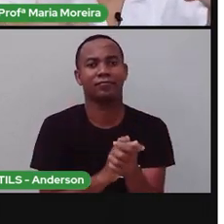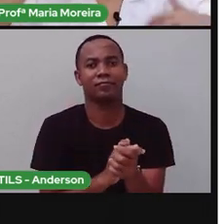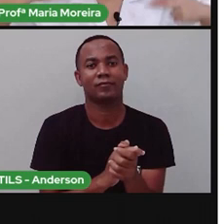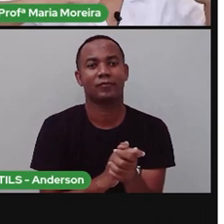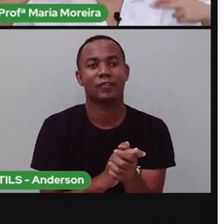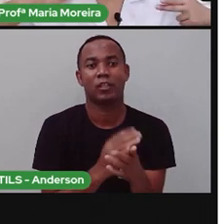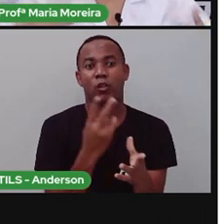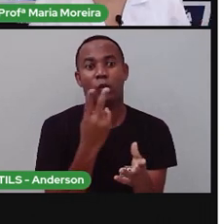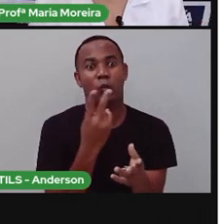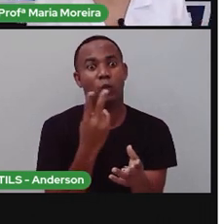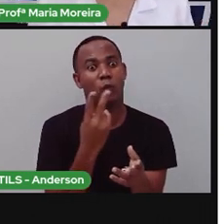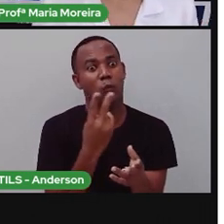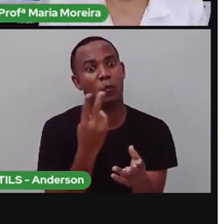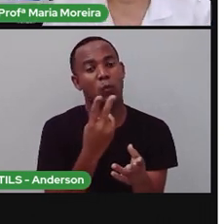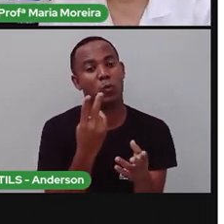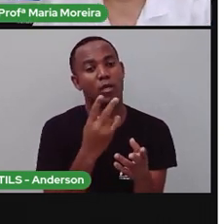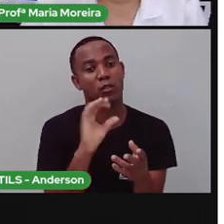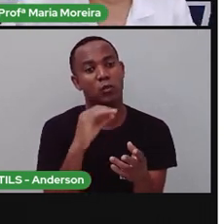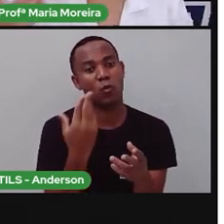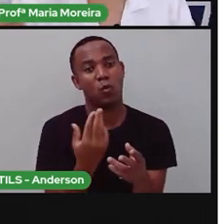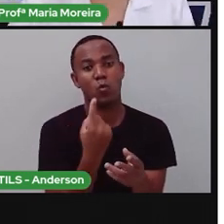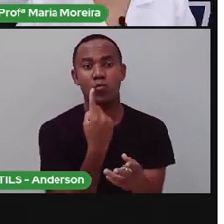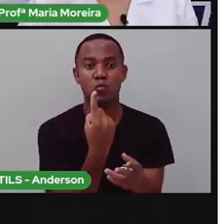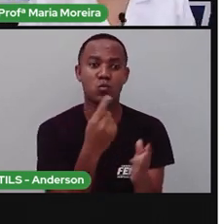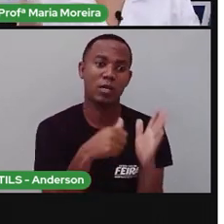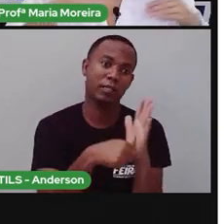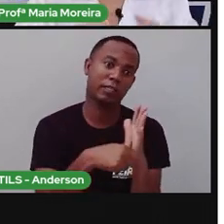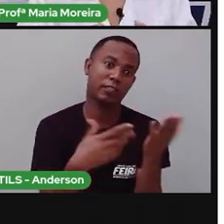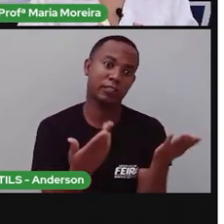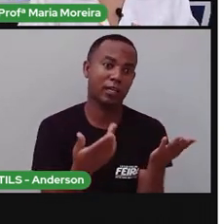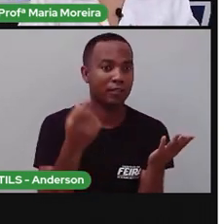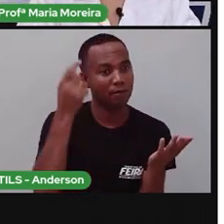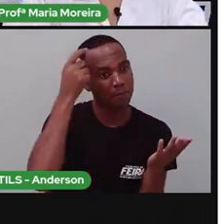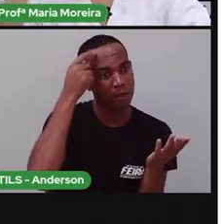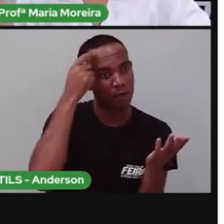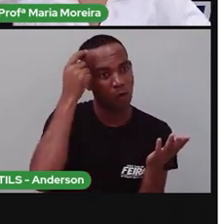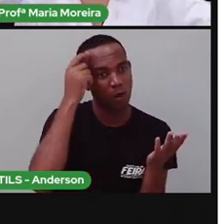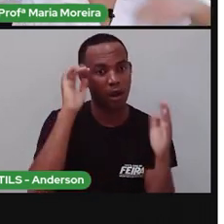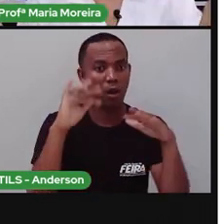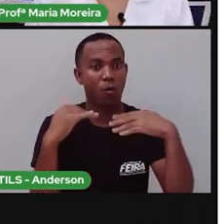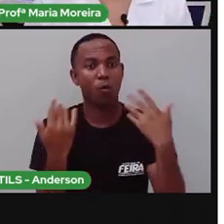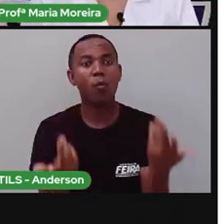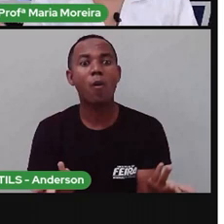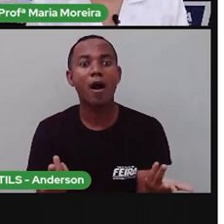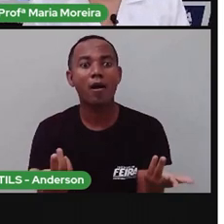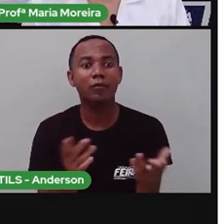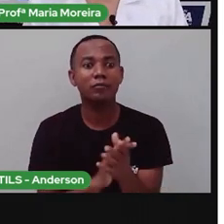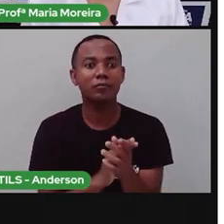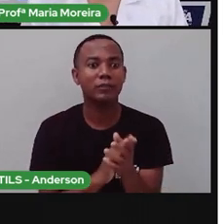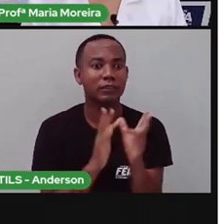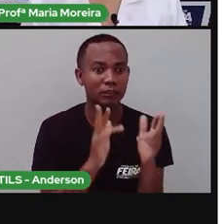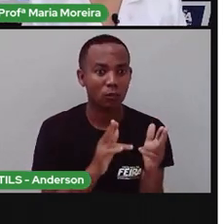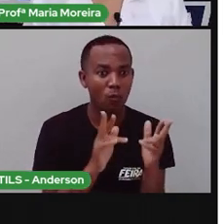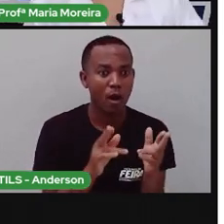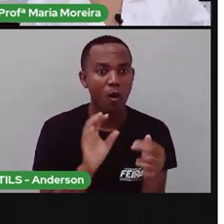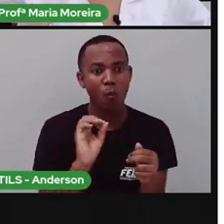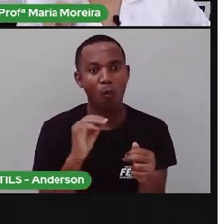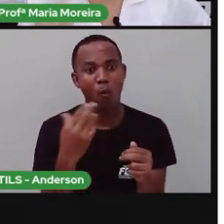Existe, será, gente, uma diferença aí entre memória e identidade? Ou memória e identidade é a mesma coisa?